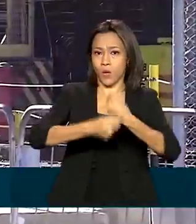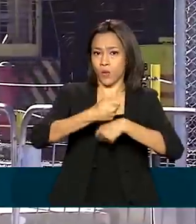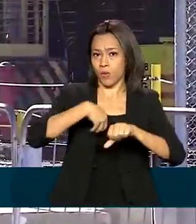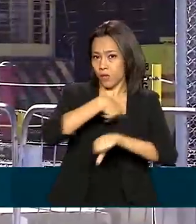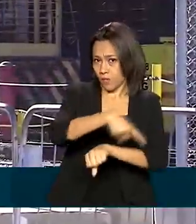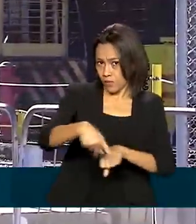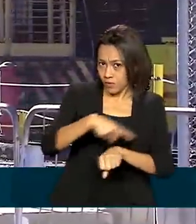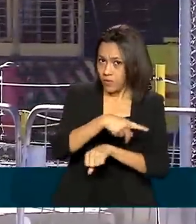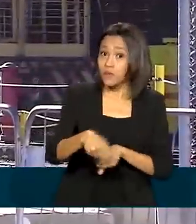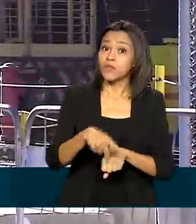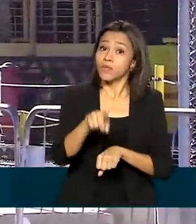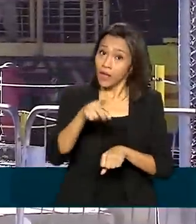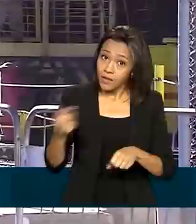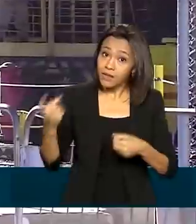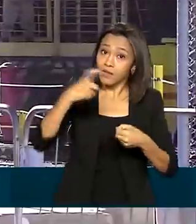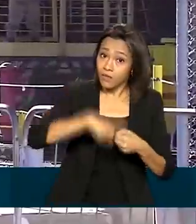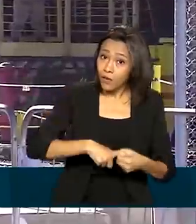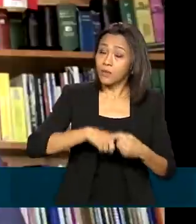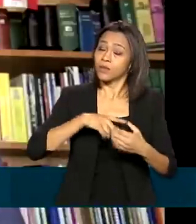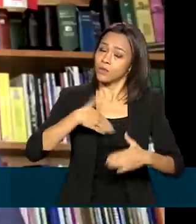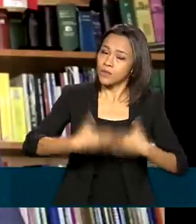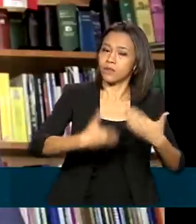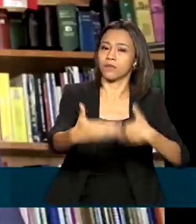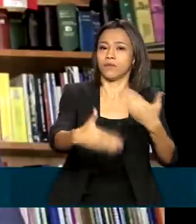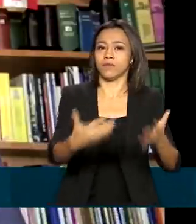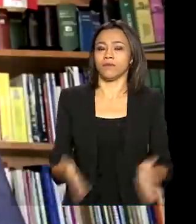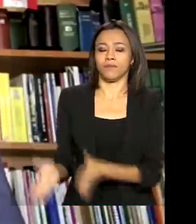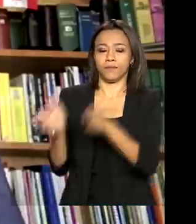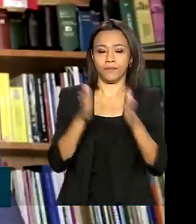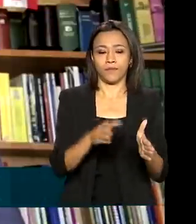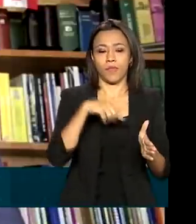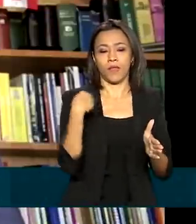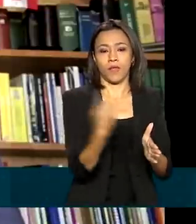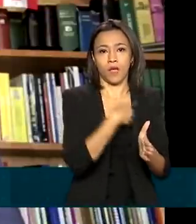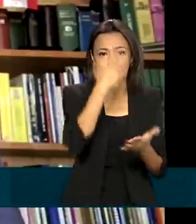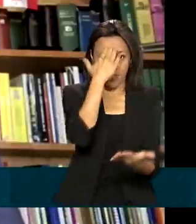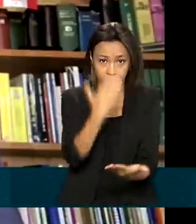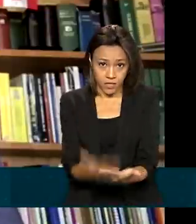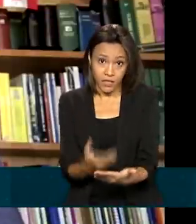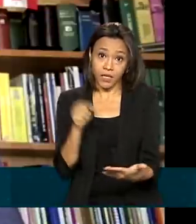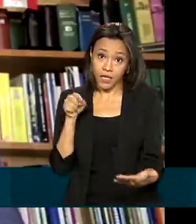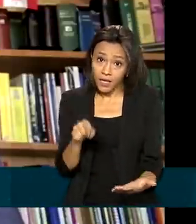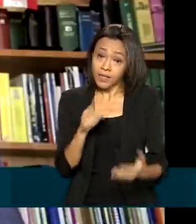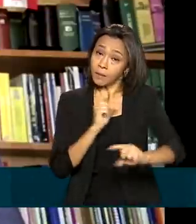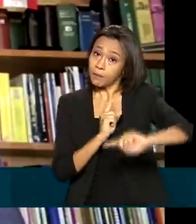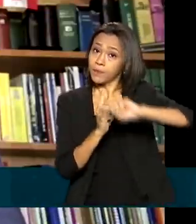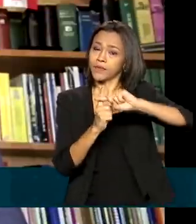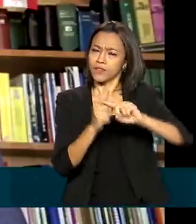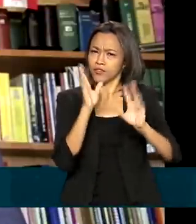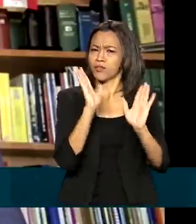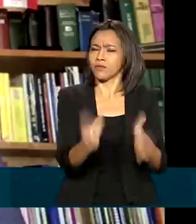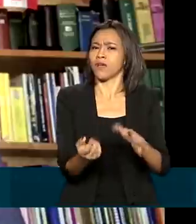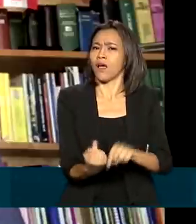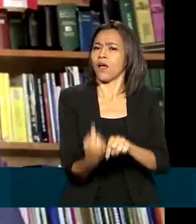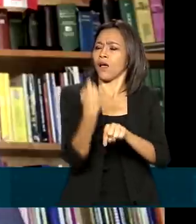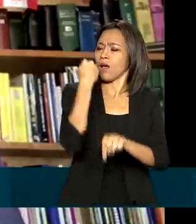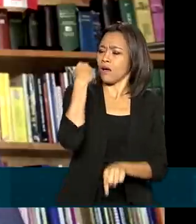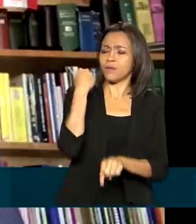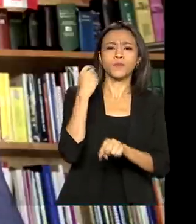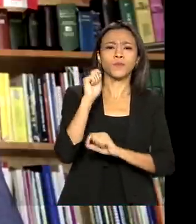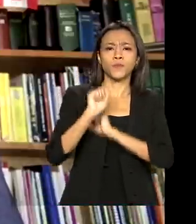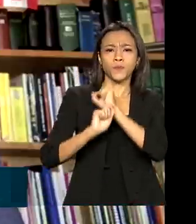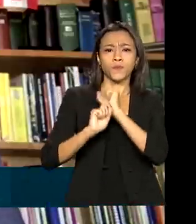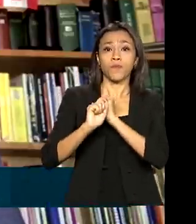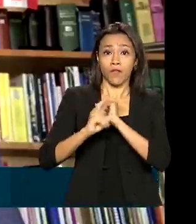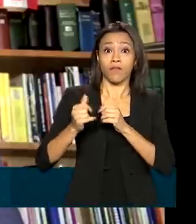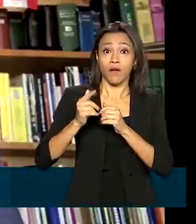nesse período de retomada do crescimento. Acreditamos que esse reflexo positivo já vem a acontecer a partir do mês de